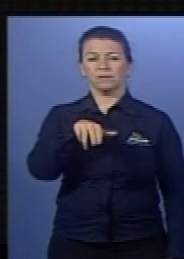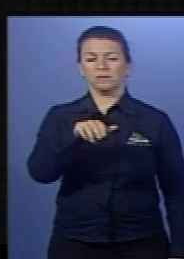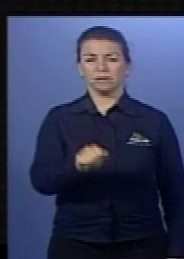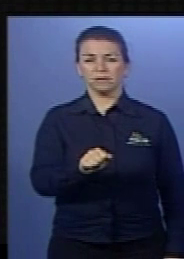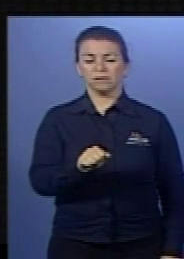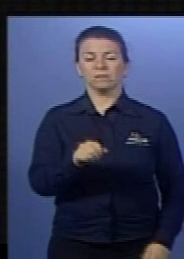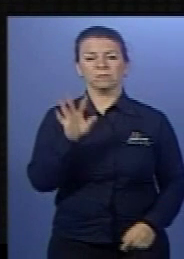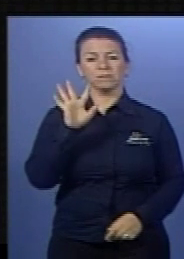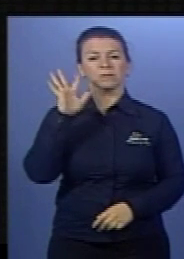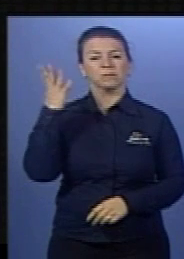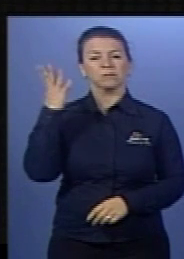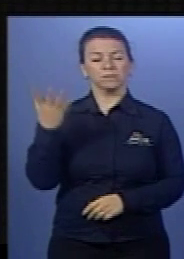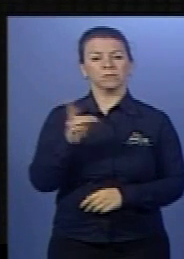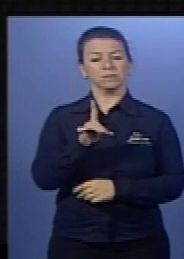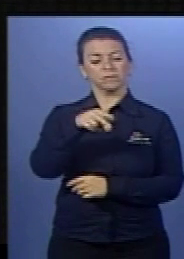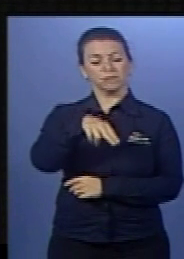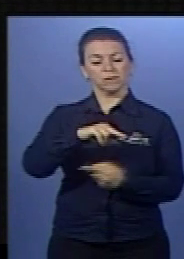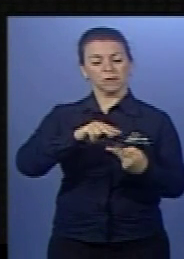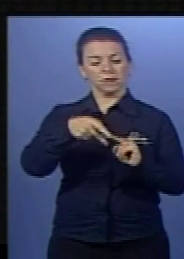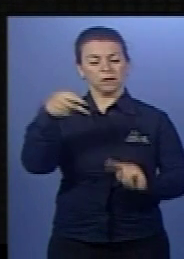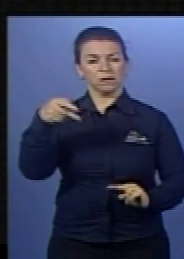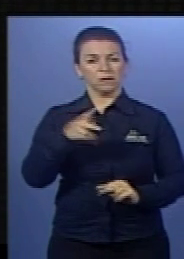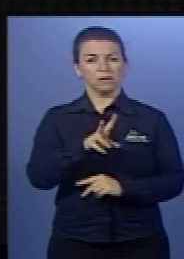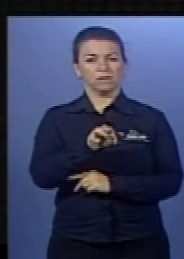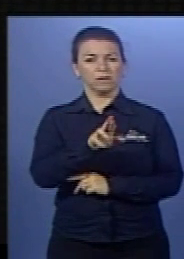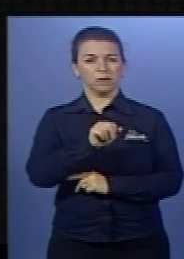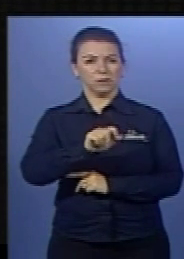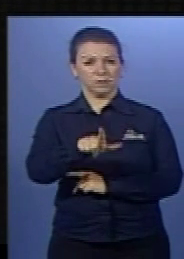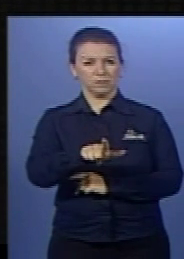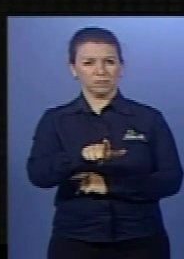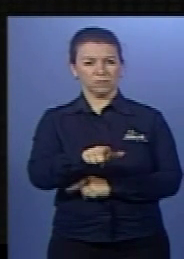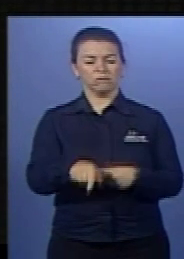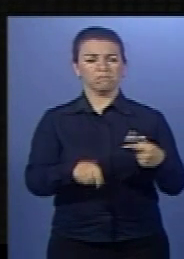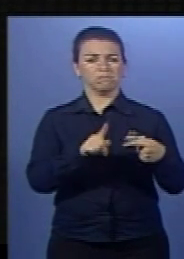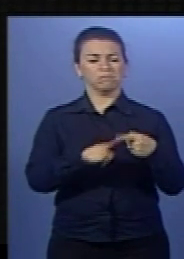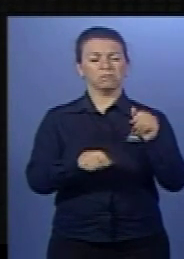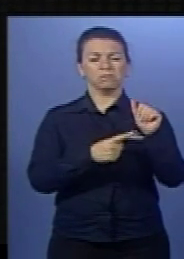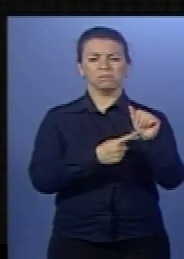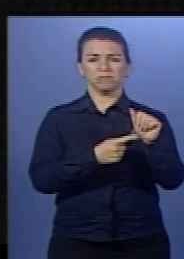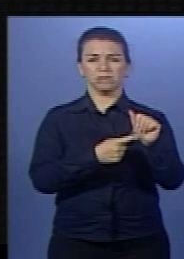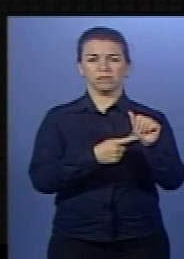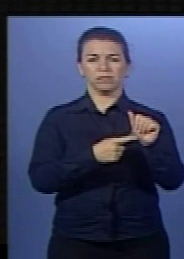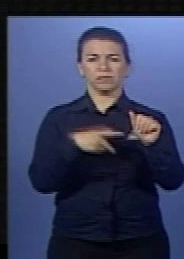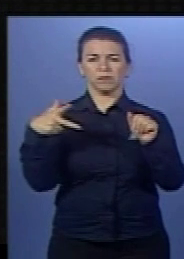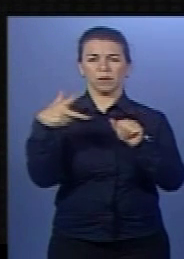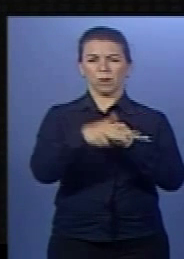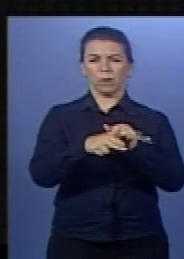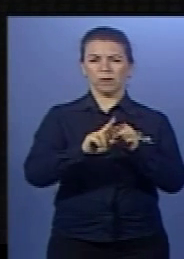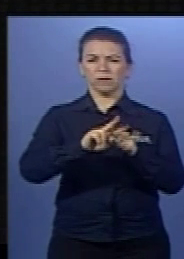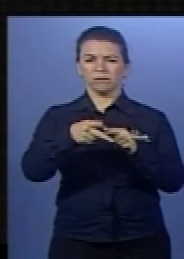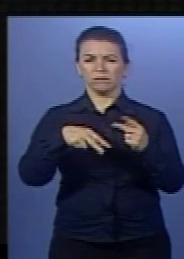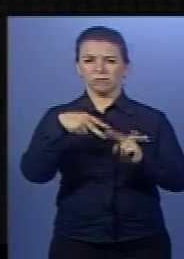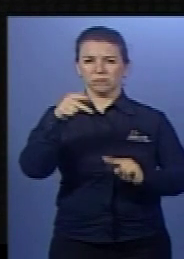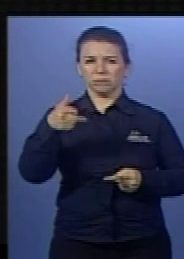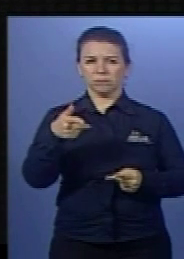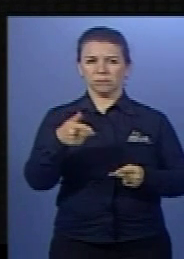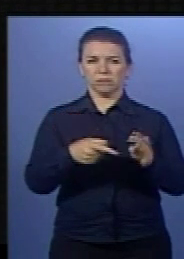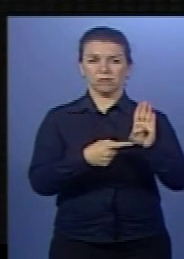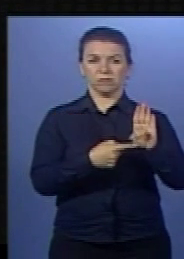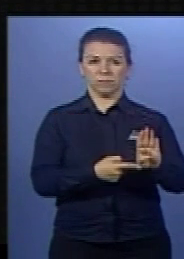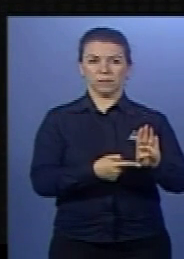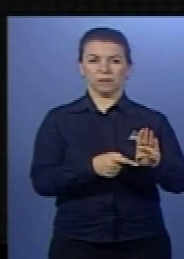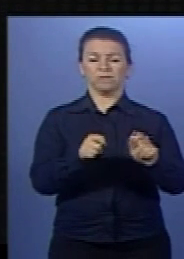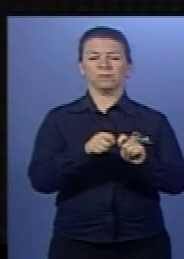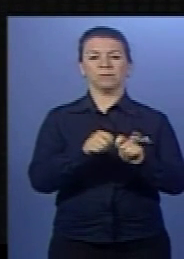a produção de um DNA viral. Então, letra A. Corta a dupla hélice do DNA? Não. Produz moléculas de DNA